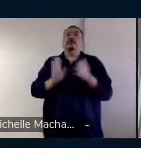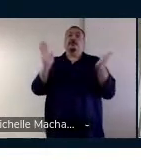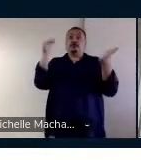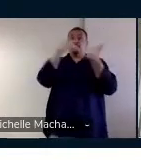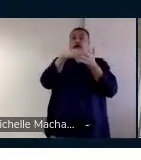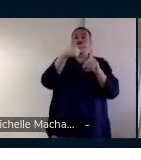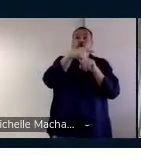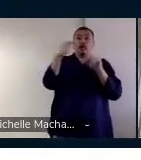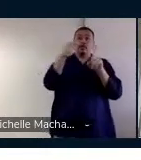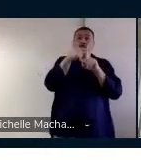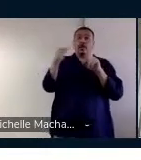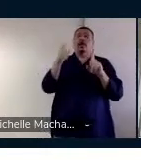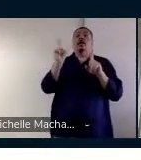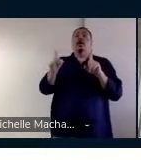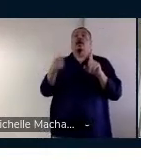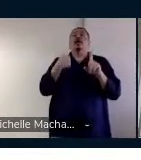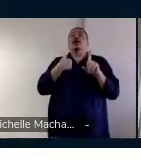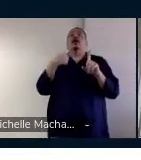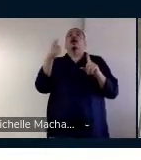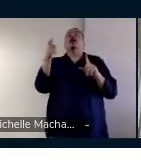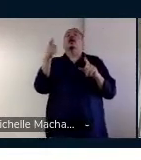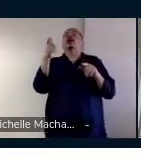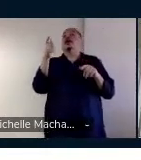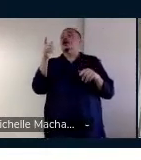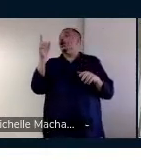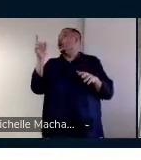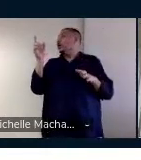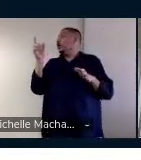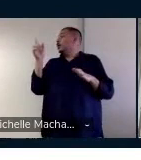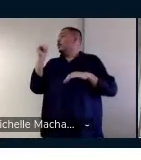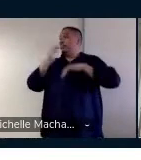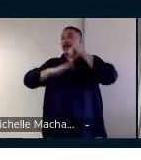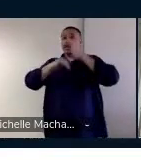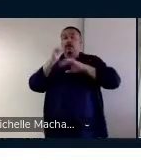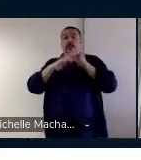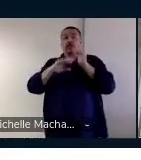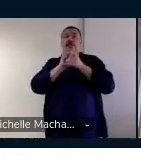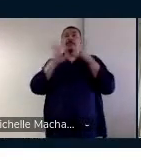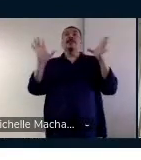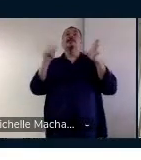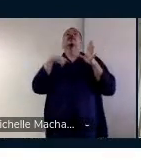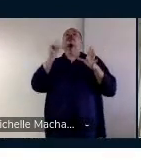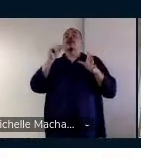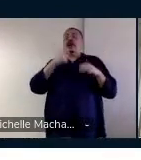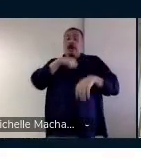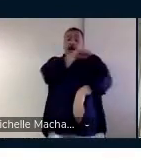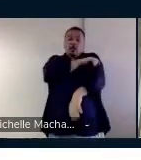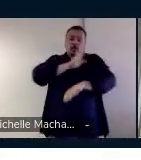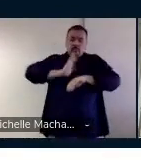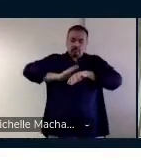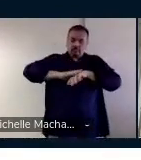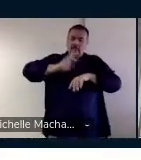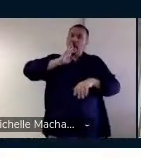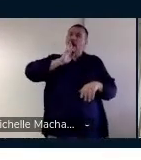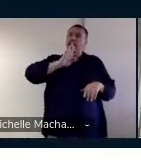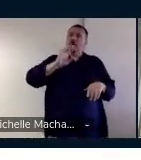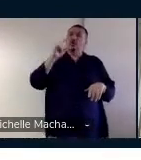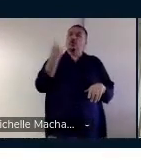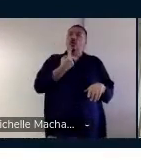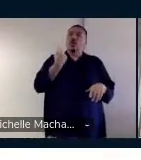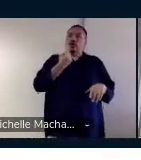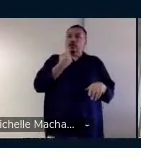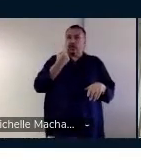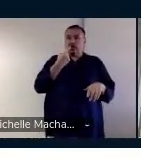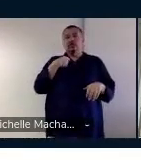A última parte do corpo é a prática independente. Que já é o aluno realizando a atividade sozinho. Só com a supervisão do